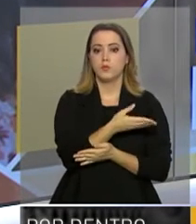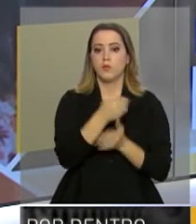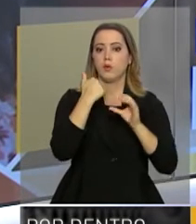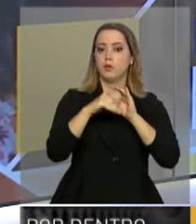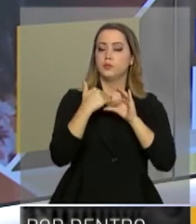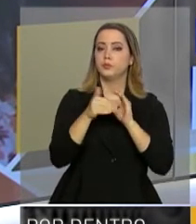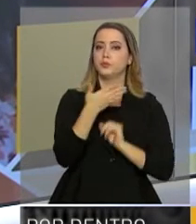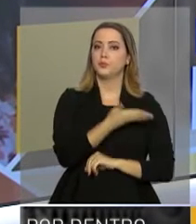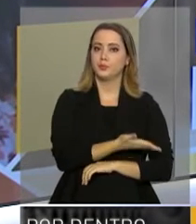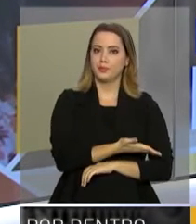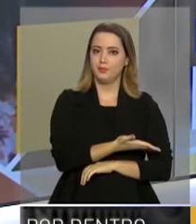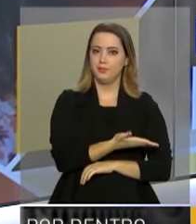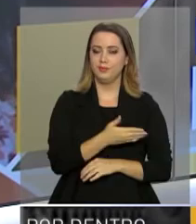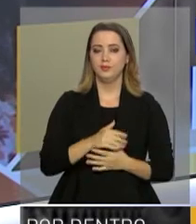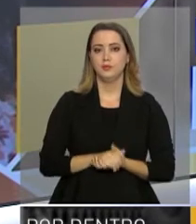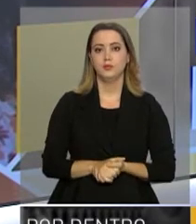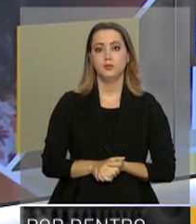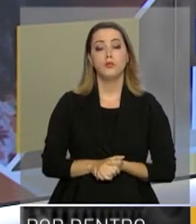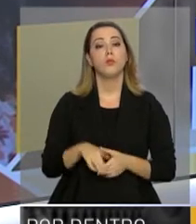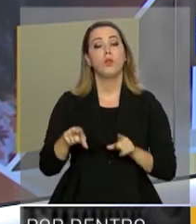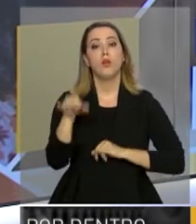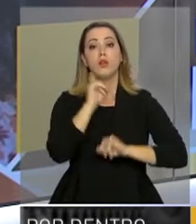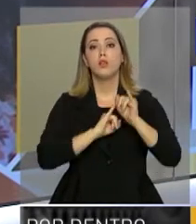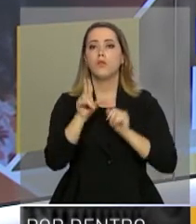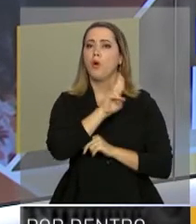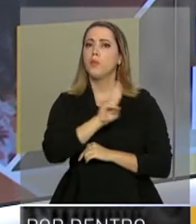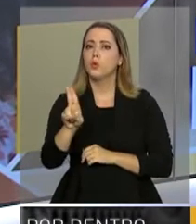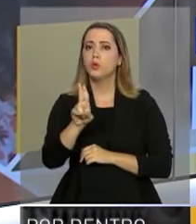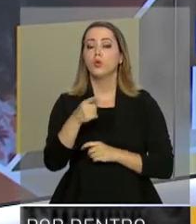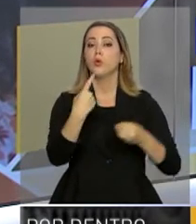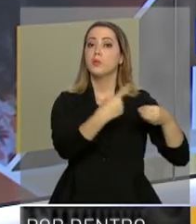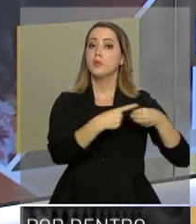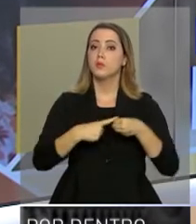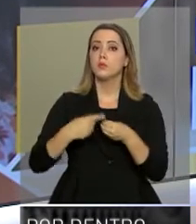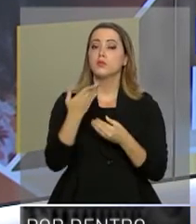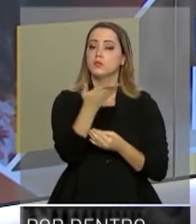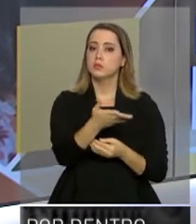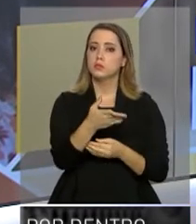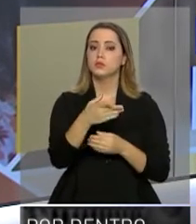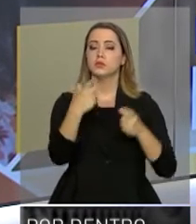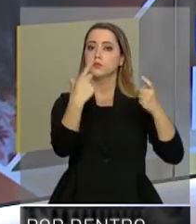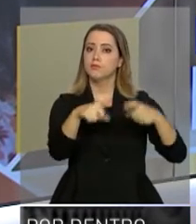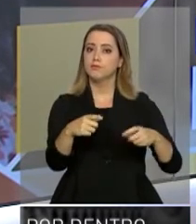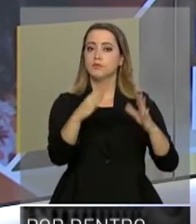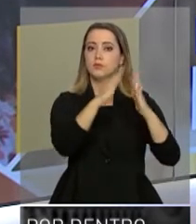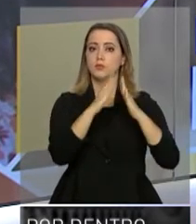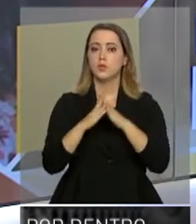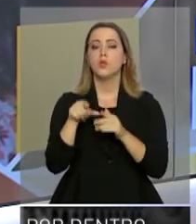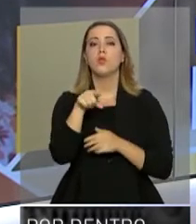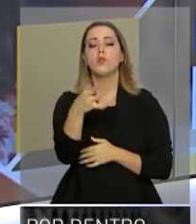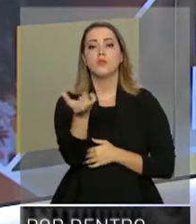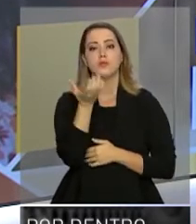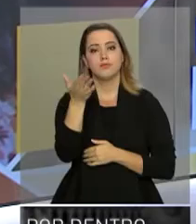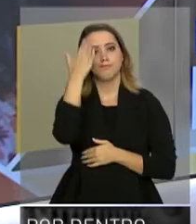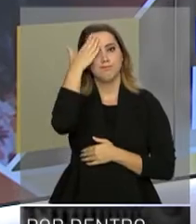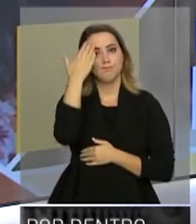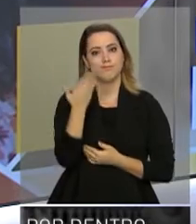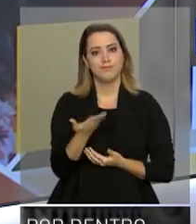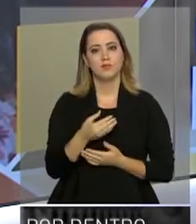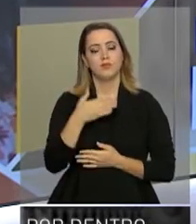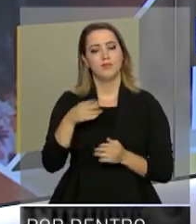presidencia.gov.br Informe seu nome, a cidade onde você mora e o que você gostaria de saber.